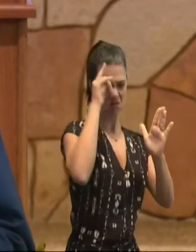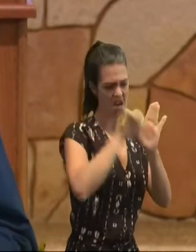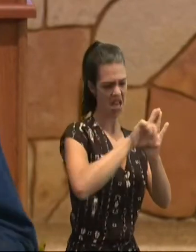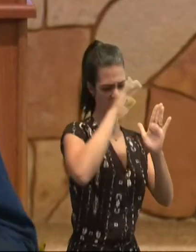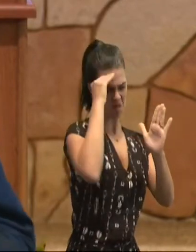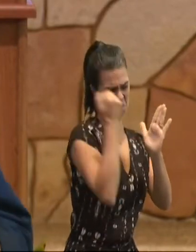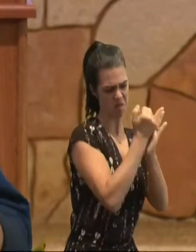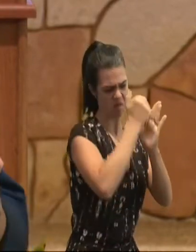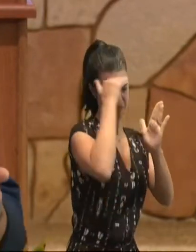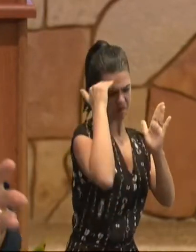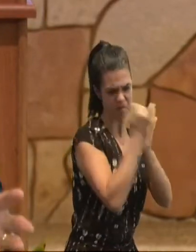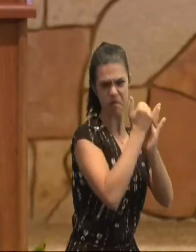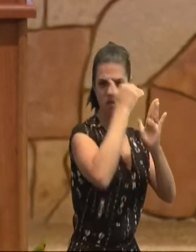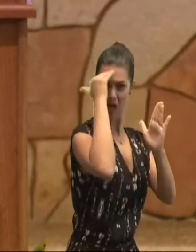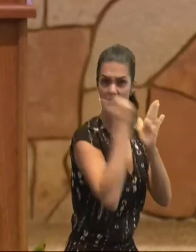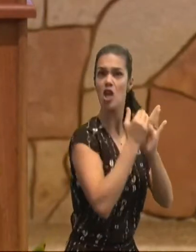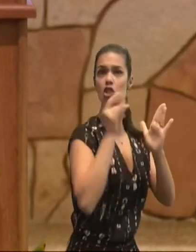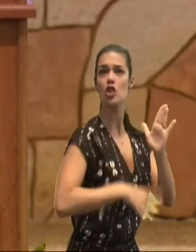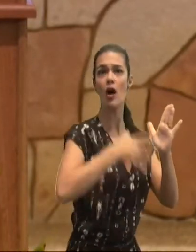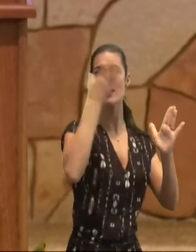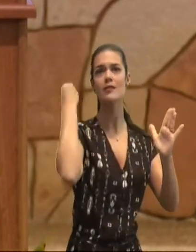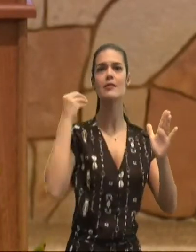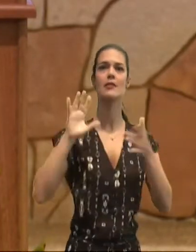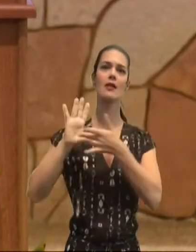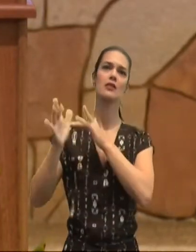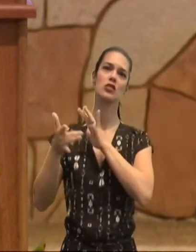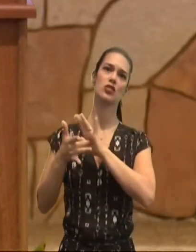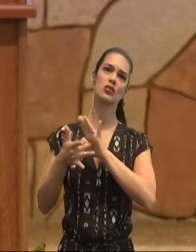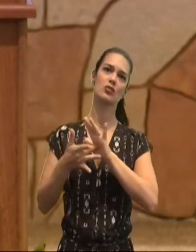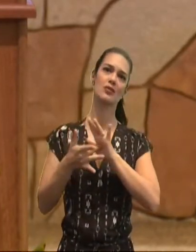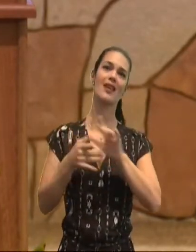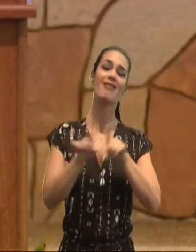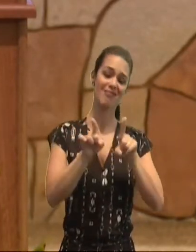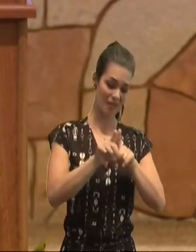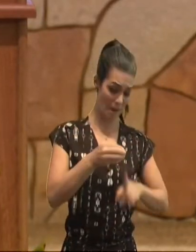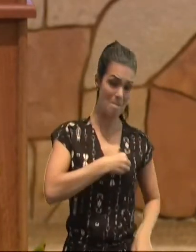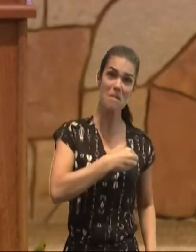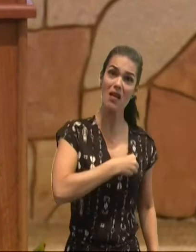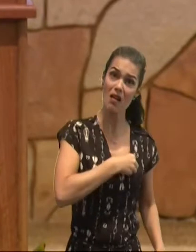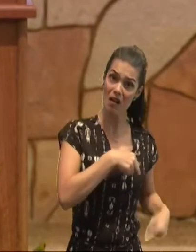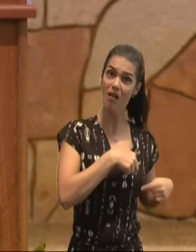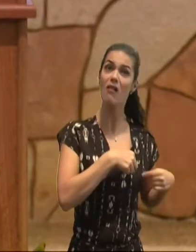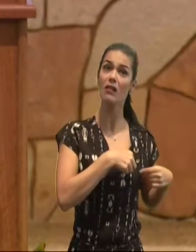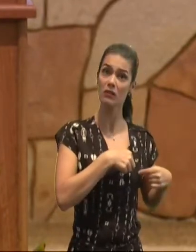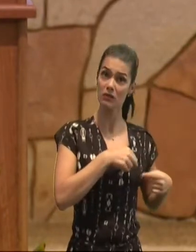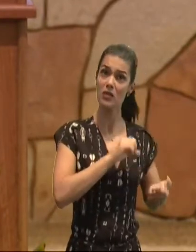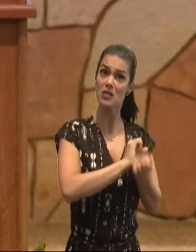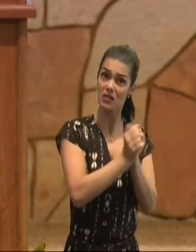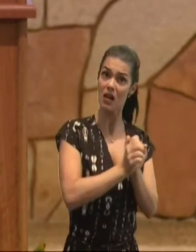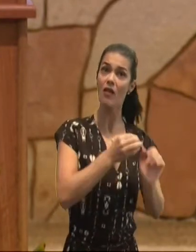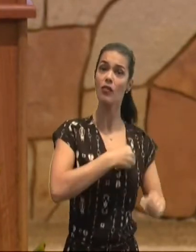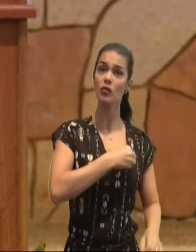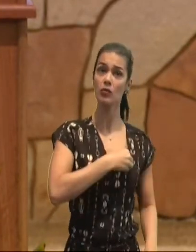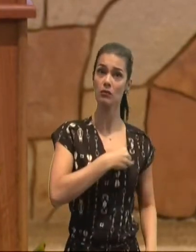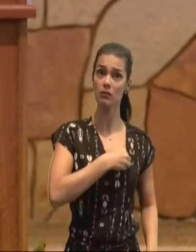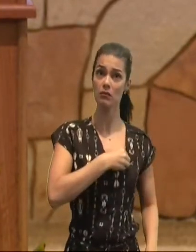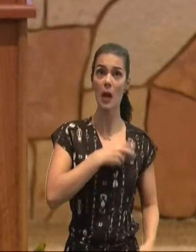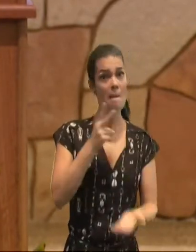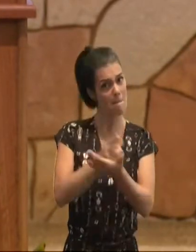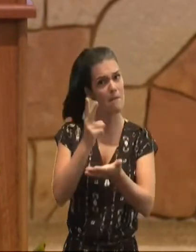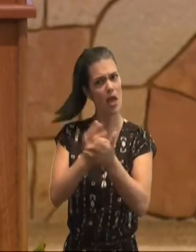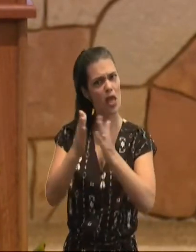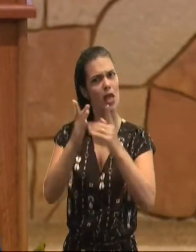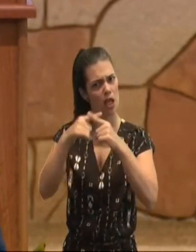mesmo hoje, até mesmo, em alguns círculos cristãos, e pasmem, até mesmo, em igrejas, ditas